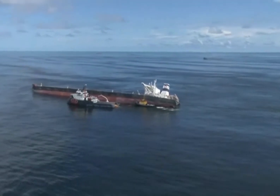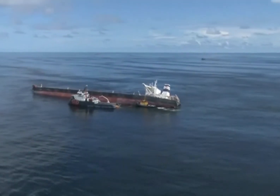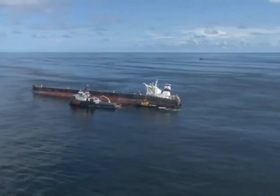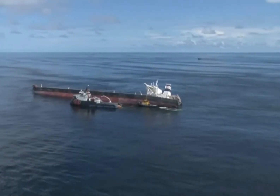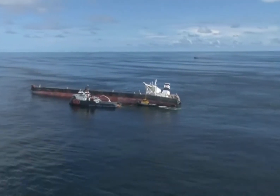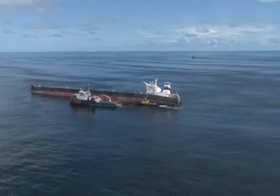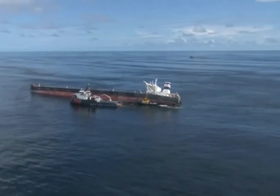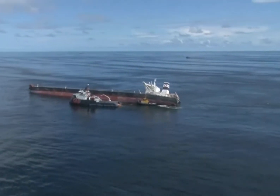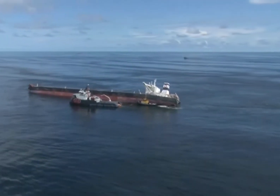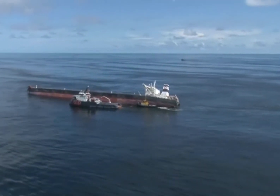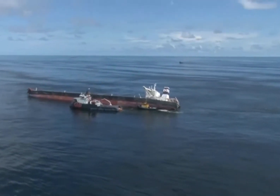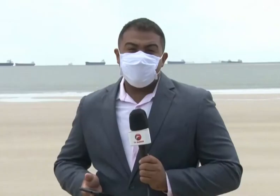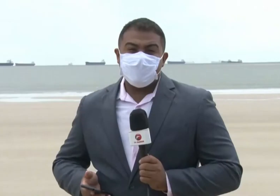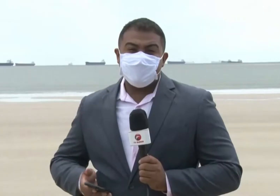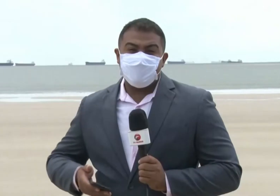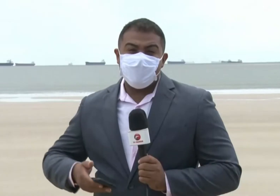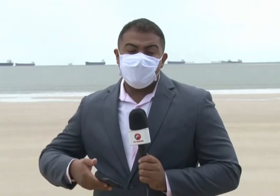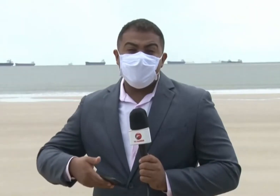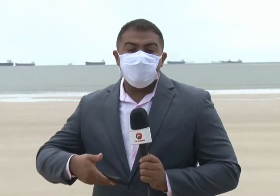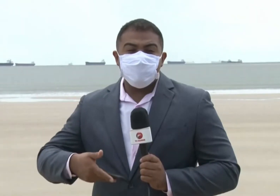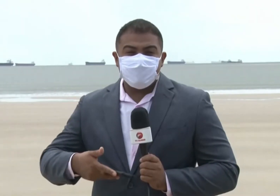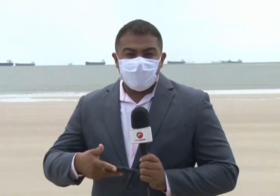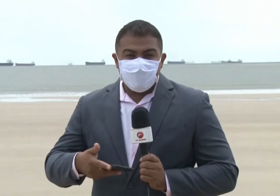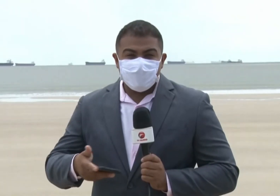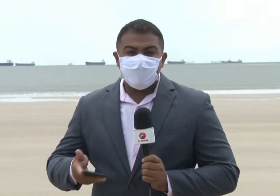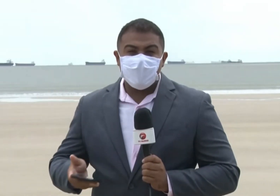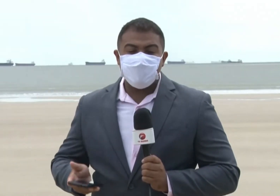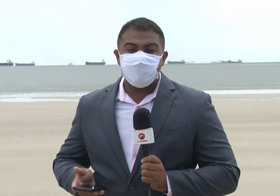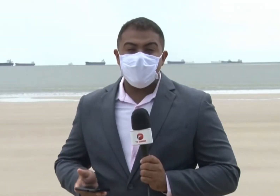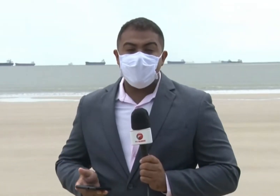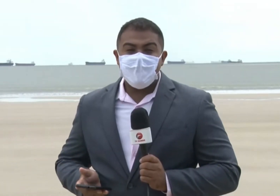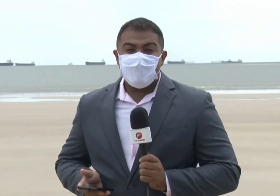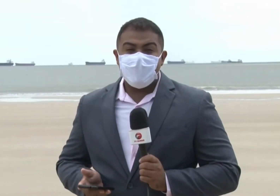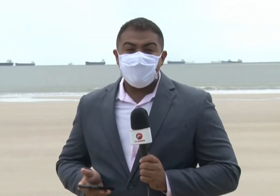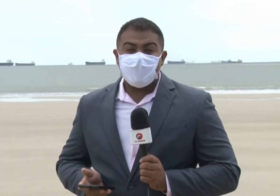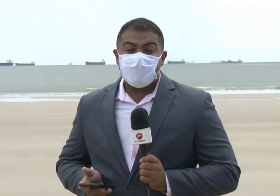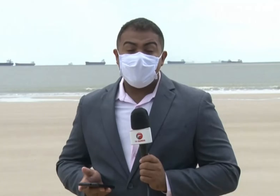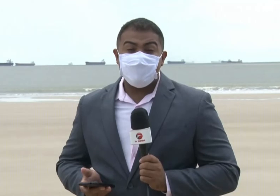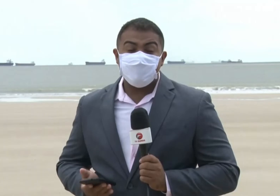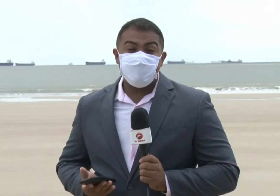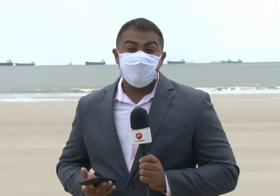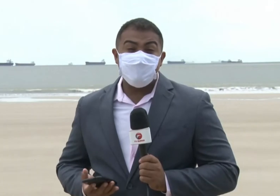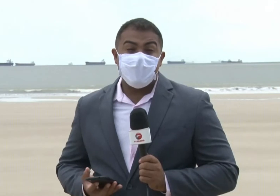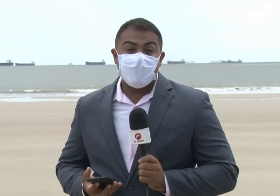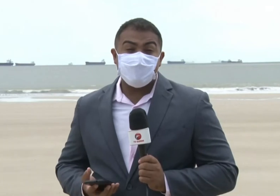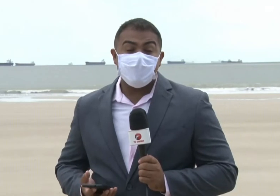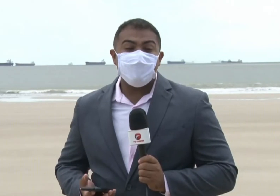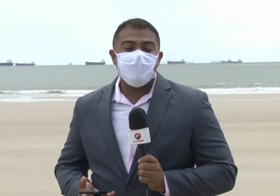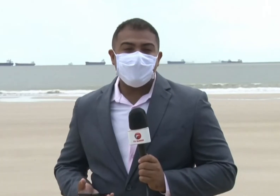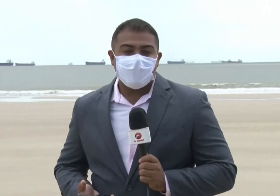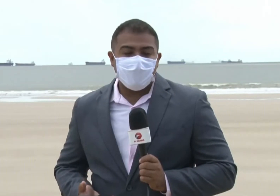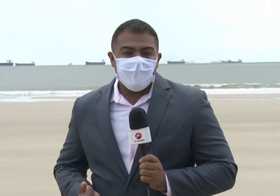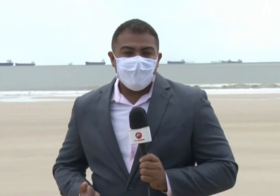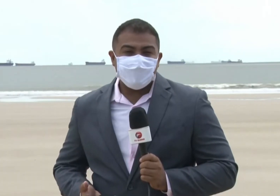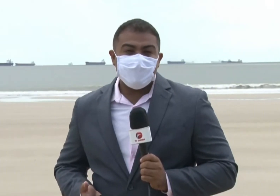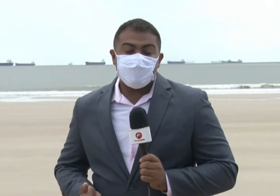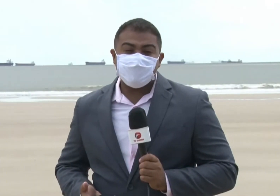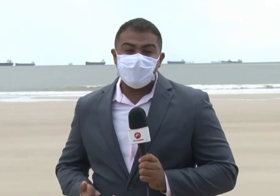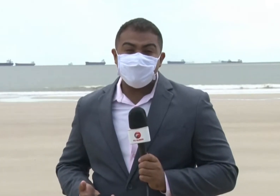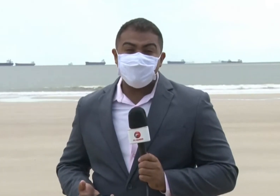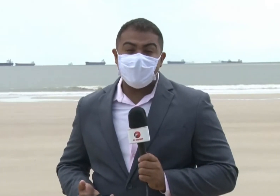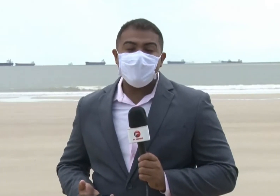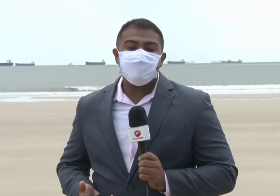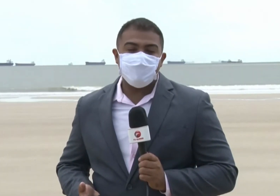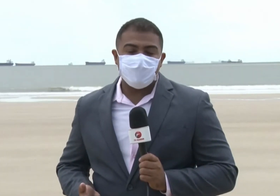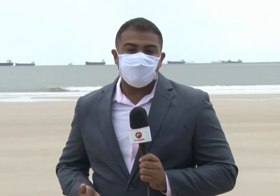Baía de São Marcos. Lembrando que continua sendo feito um monitoramento na região para evitar qualquer tipo de impacto ambiental nesse